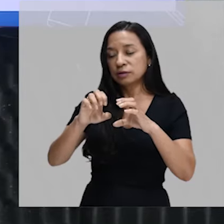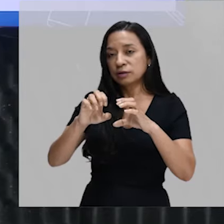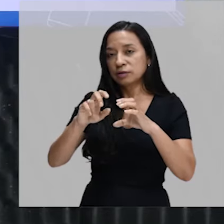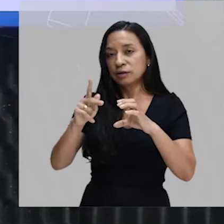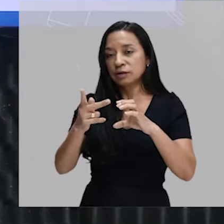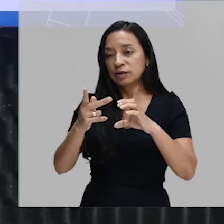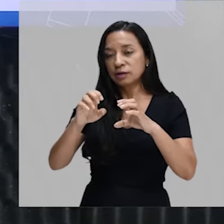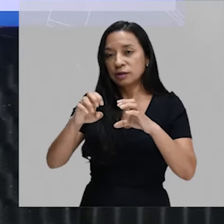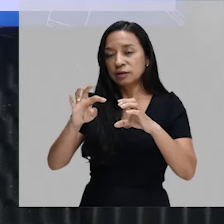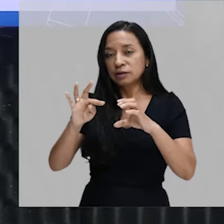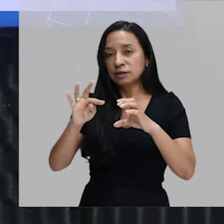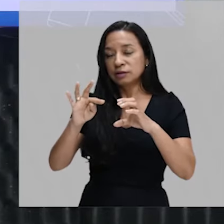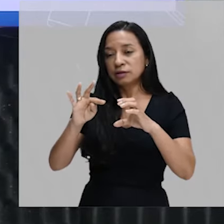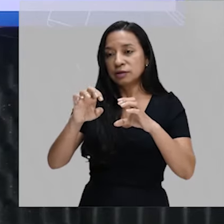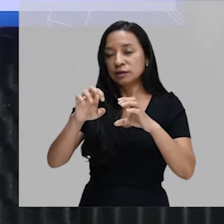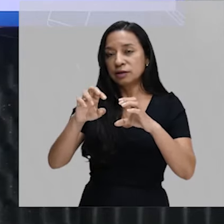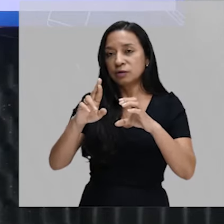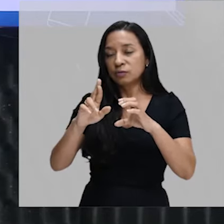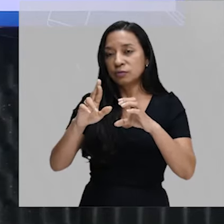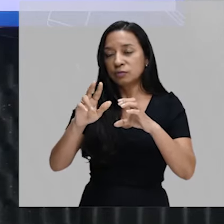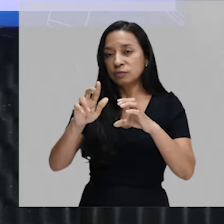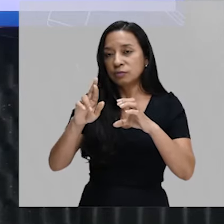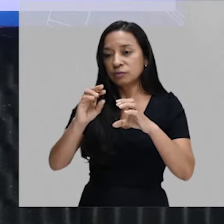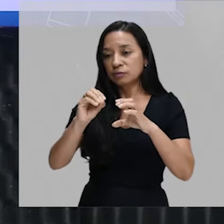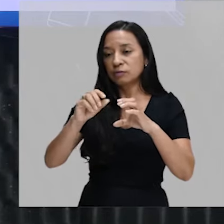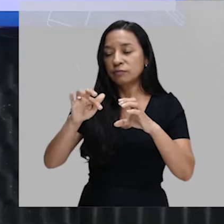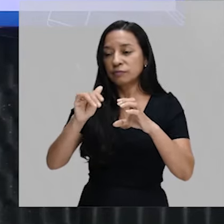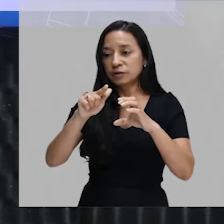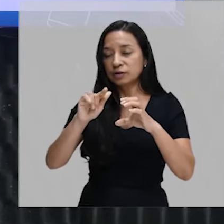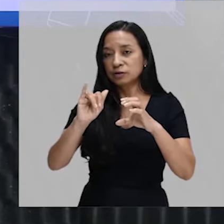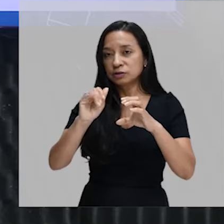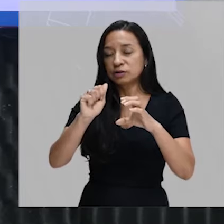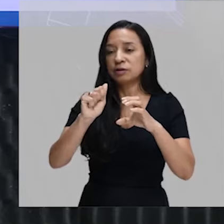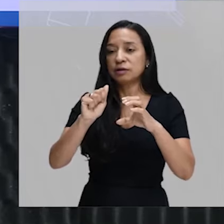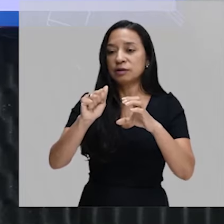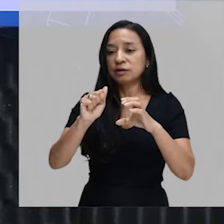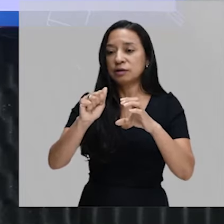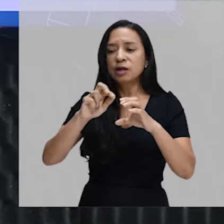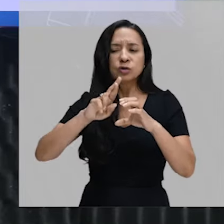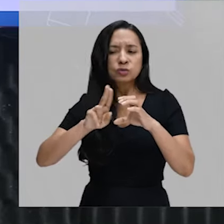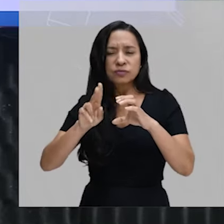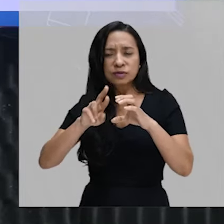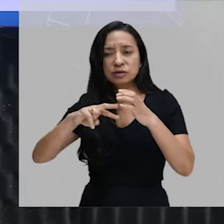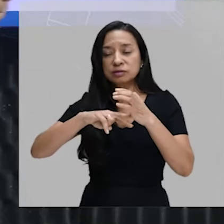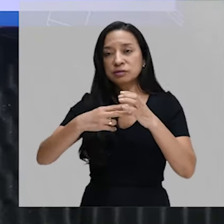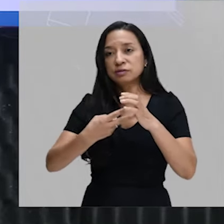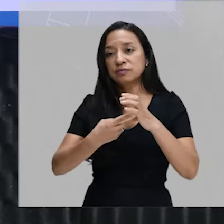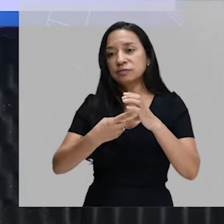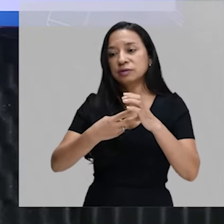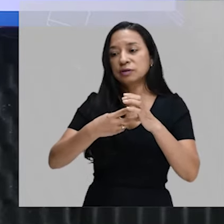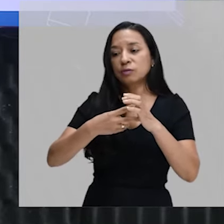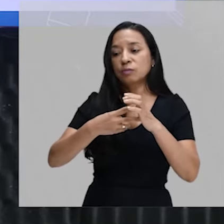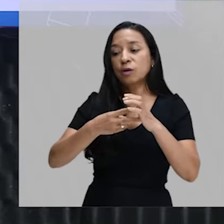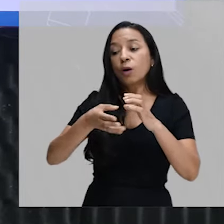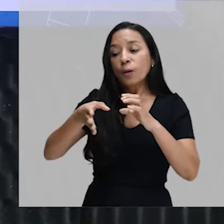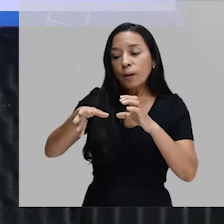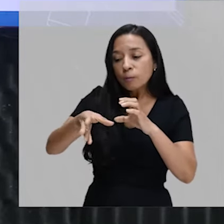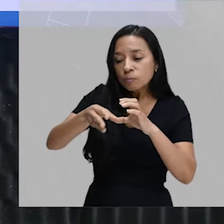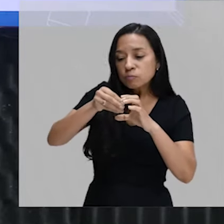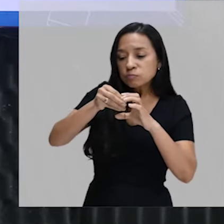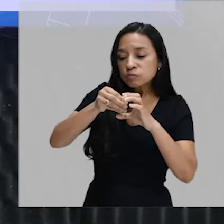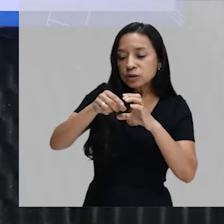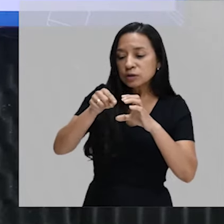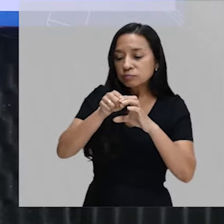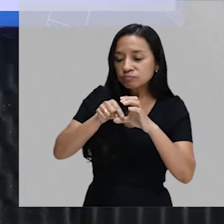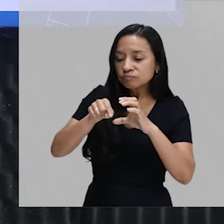hetero quer dizer diferente. Ou seja, ela vai comer, digerir partículas diferentes que não fazem parte